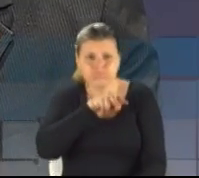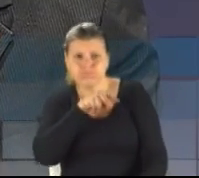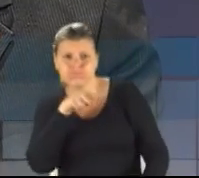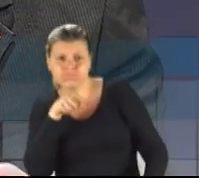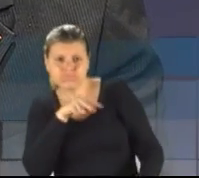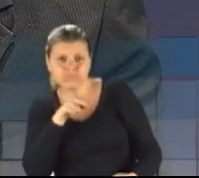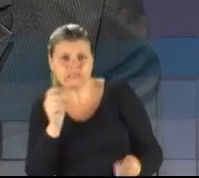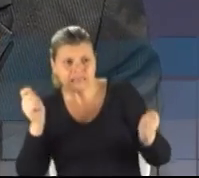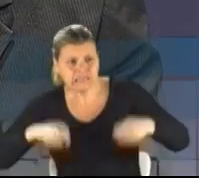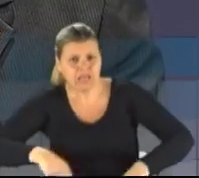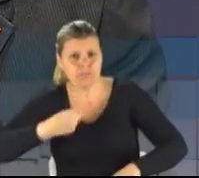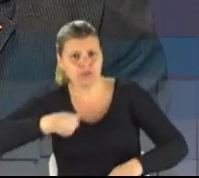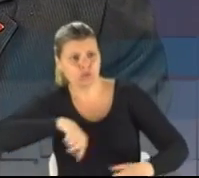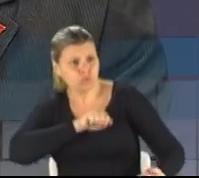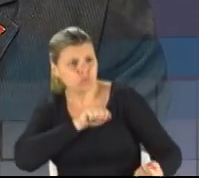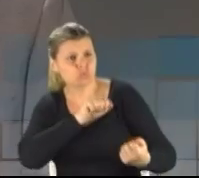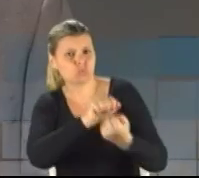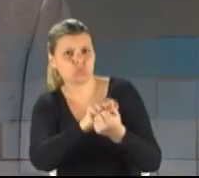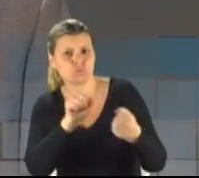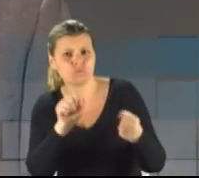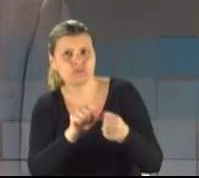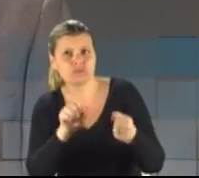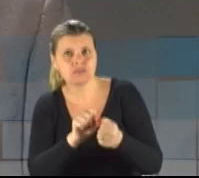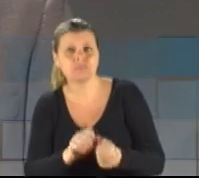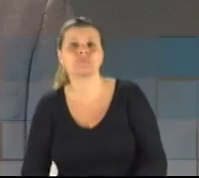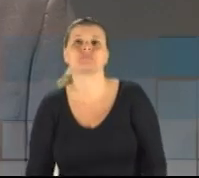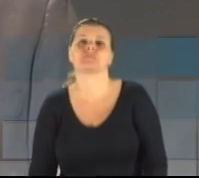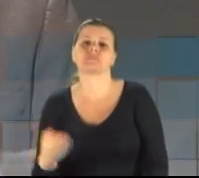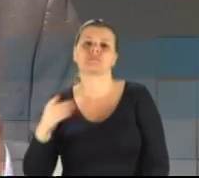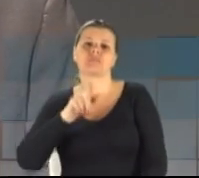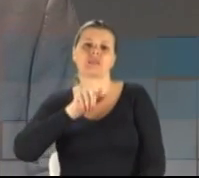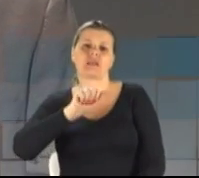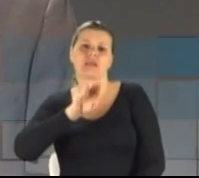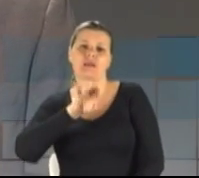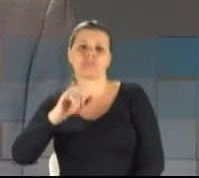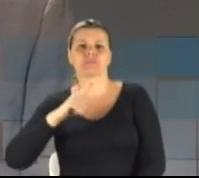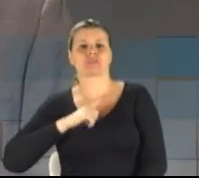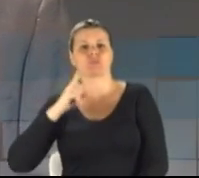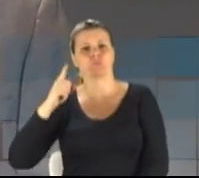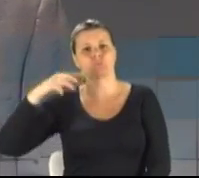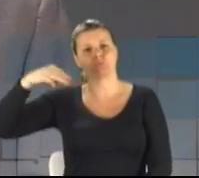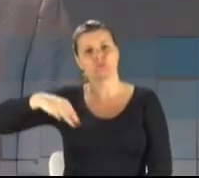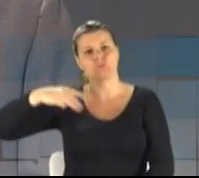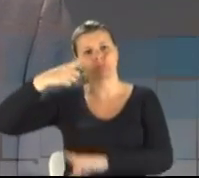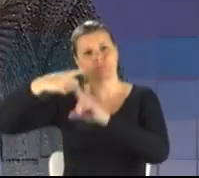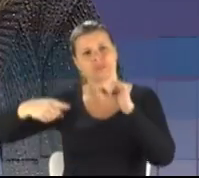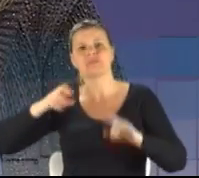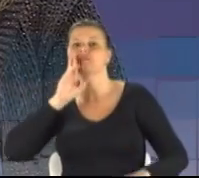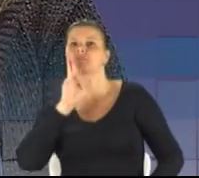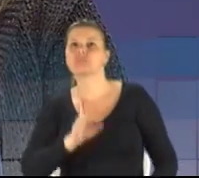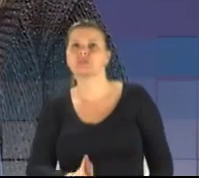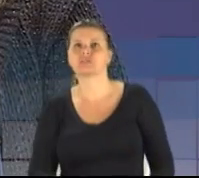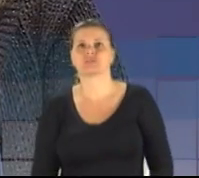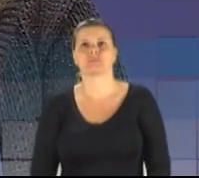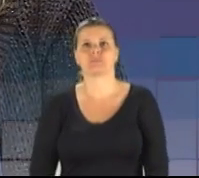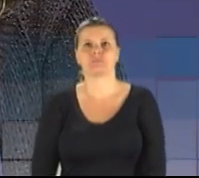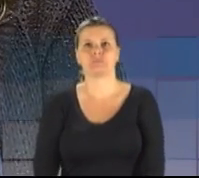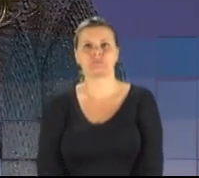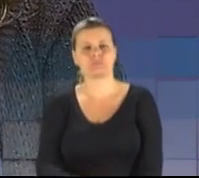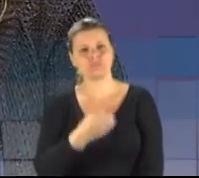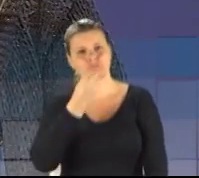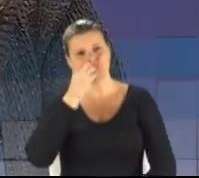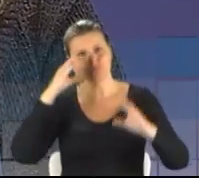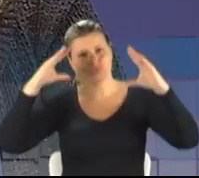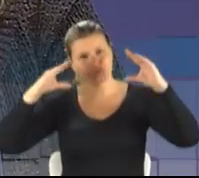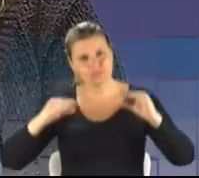fazer juntos? A candidata Gabi Tolotti tem um minuto e meio para a resposta. Boa noite,